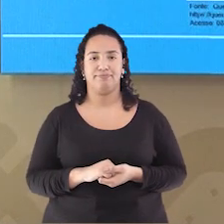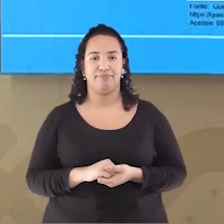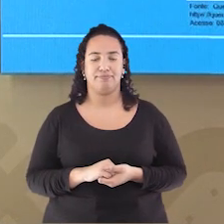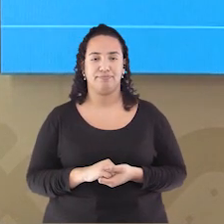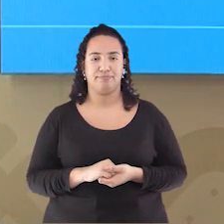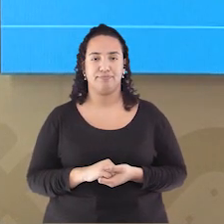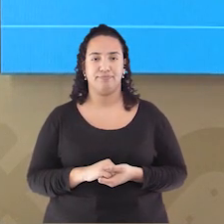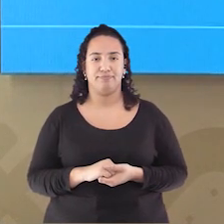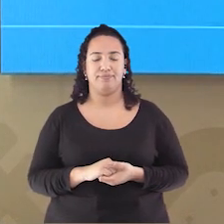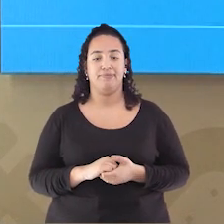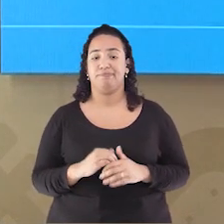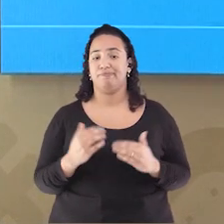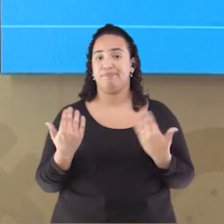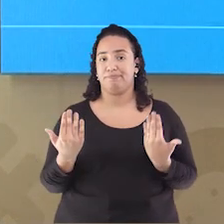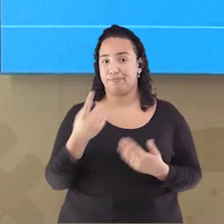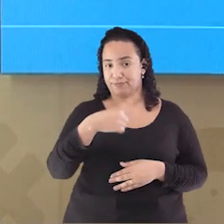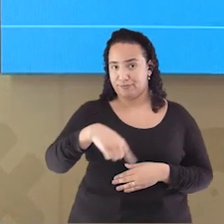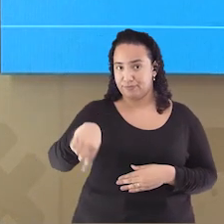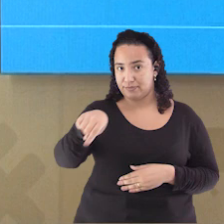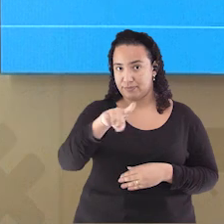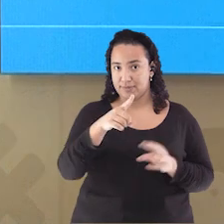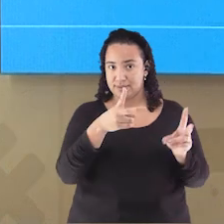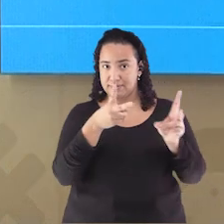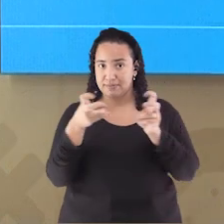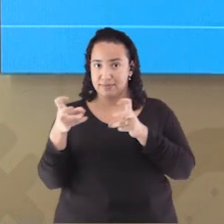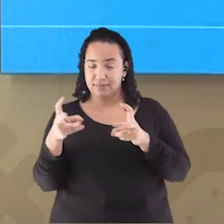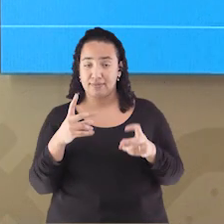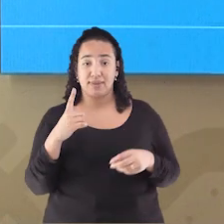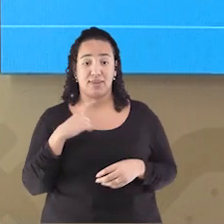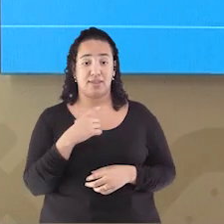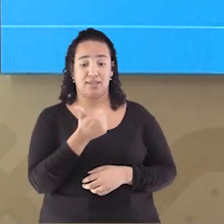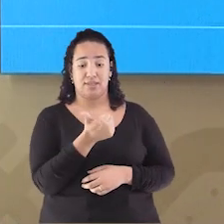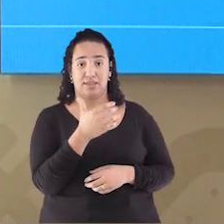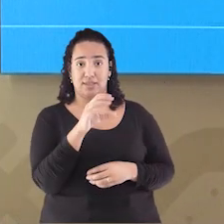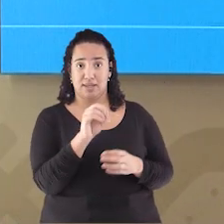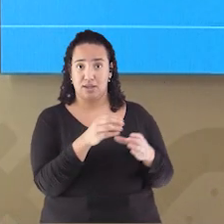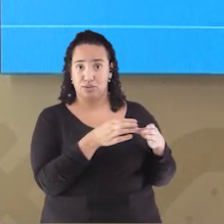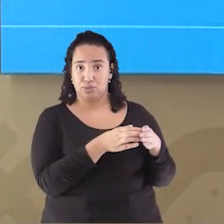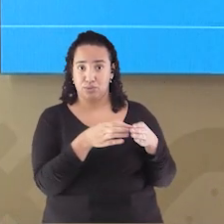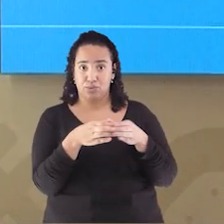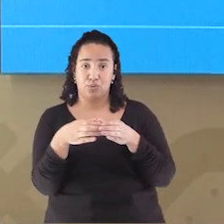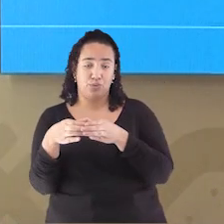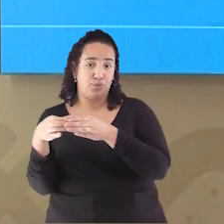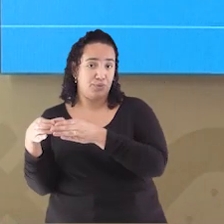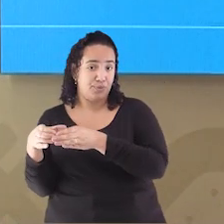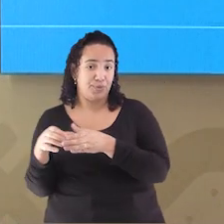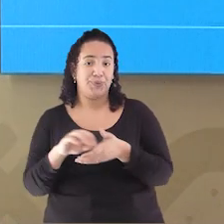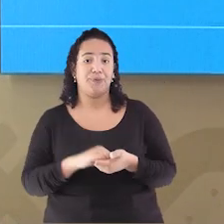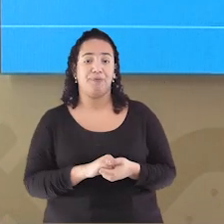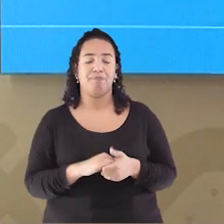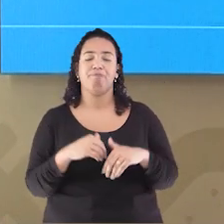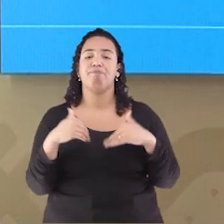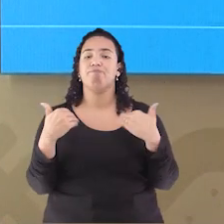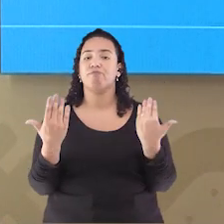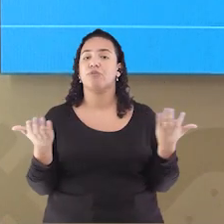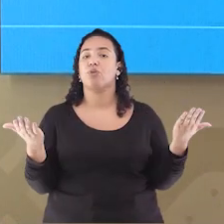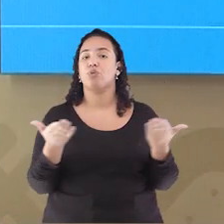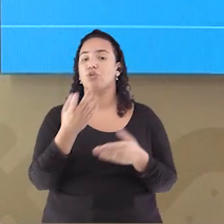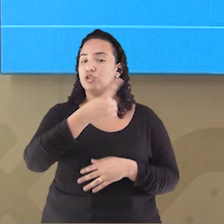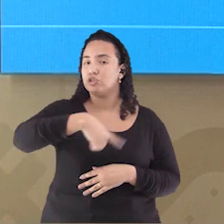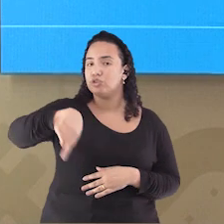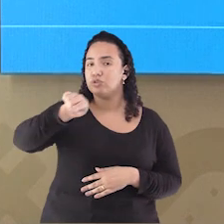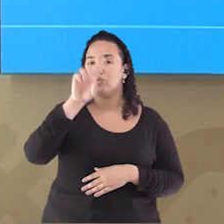Como você pode perceber São dez classes de palavras Hoje nós iremos